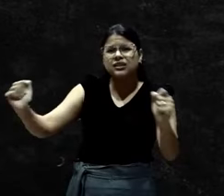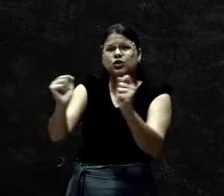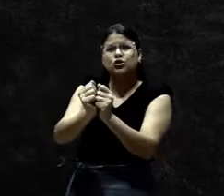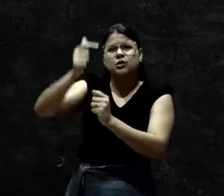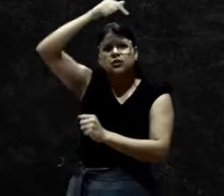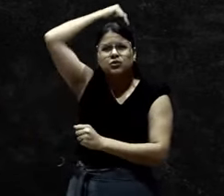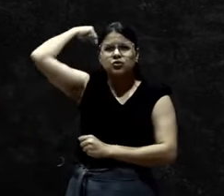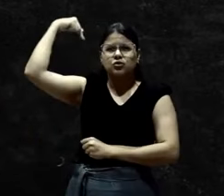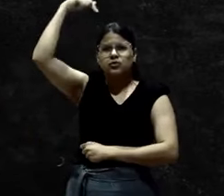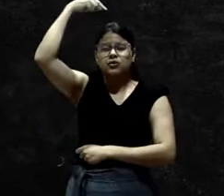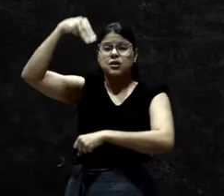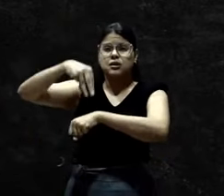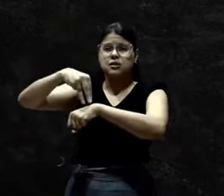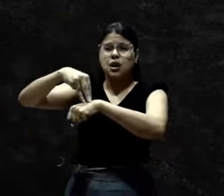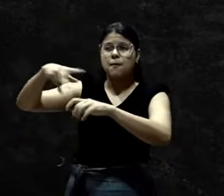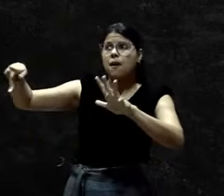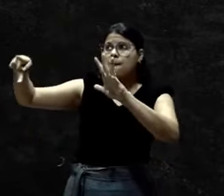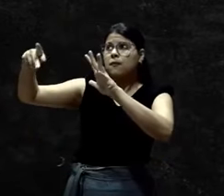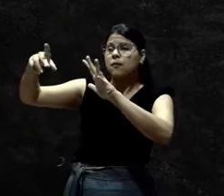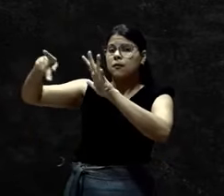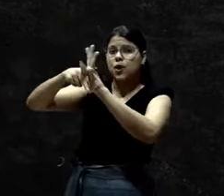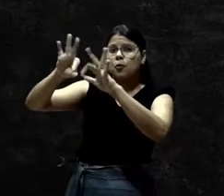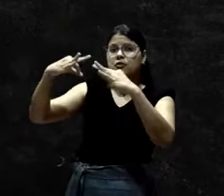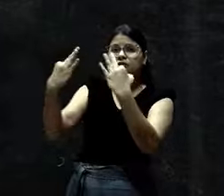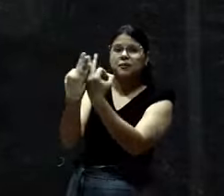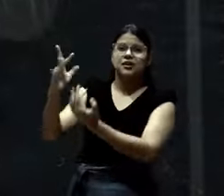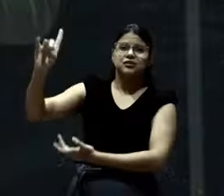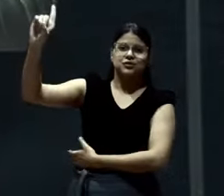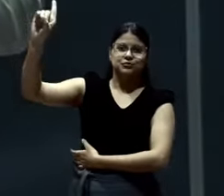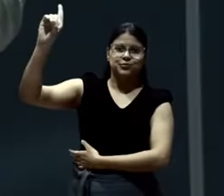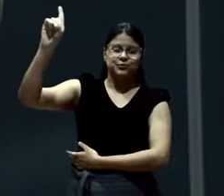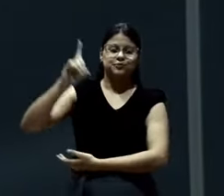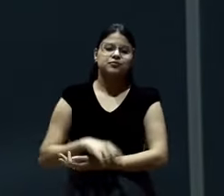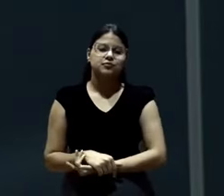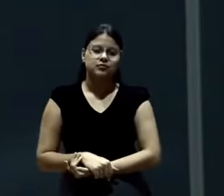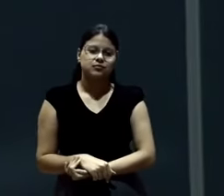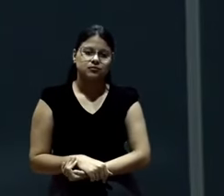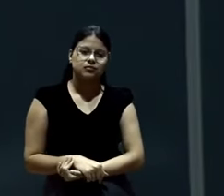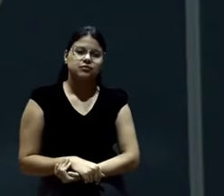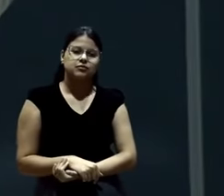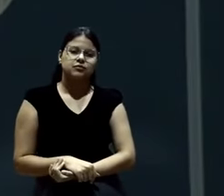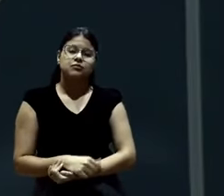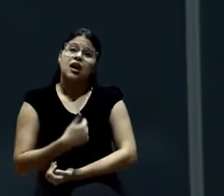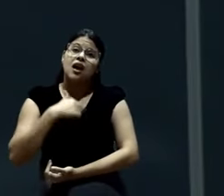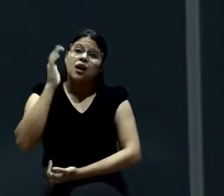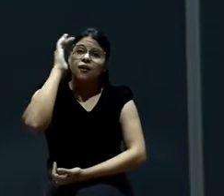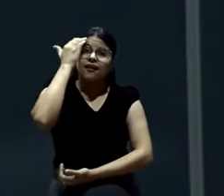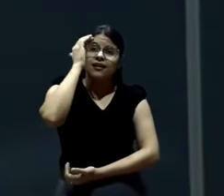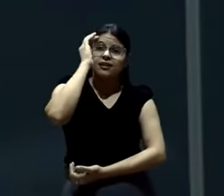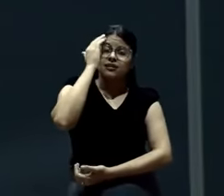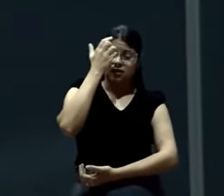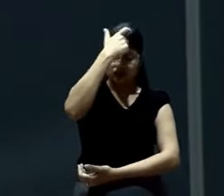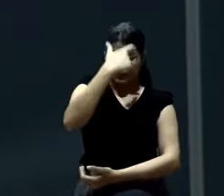E membros. Da família. De Deus. Quando eu entendo. Que ser igreja. É ser